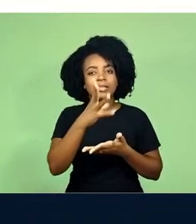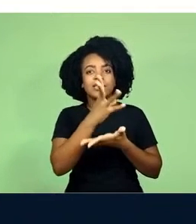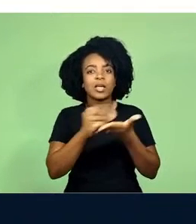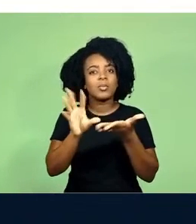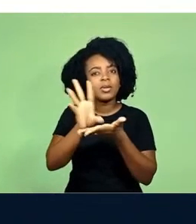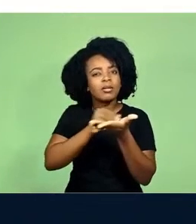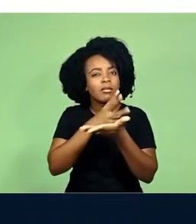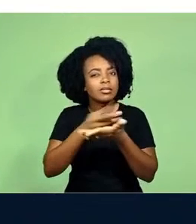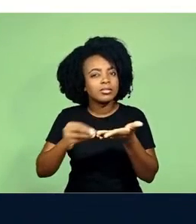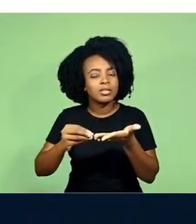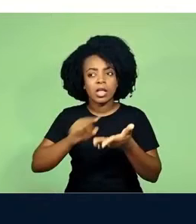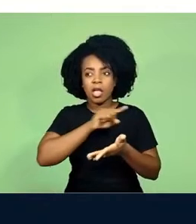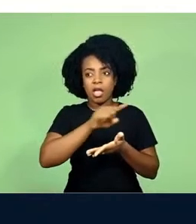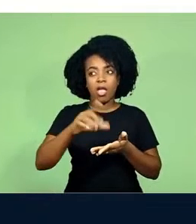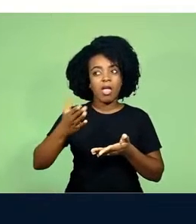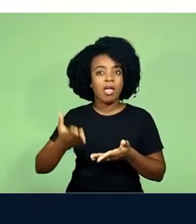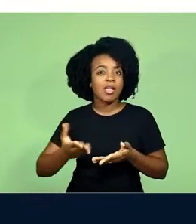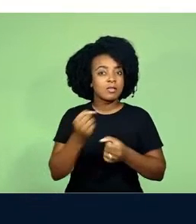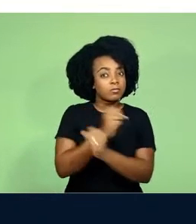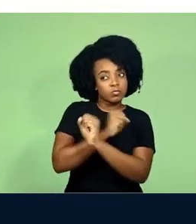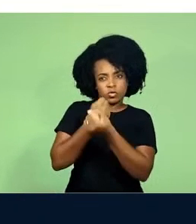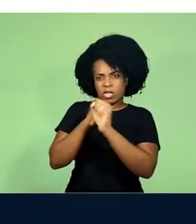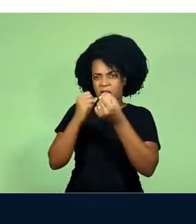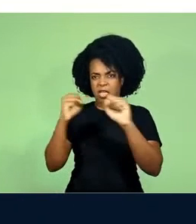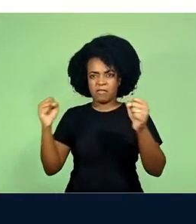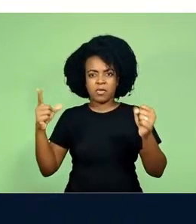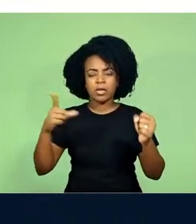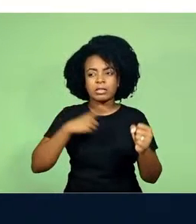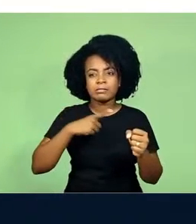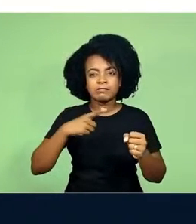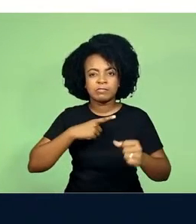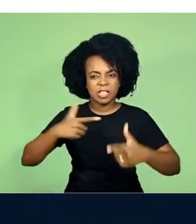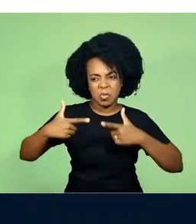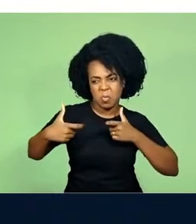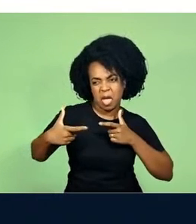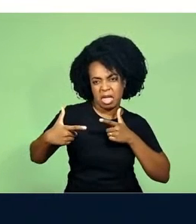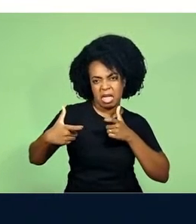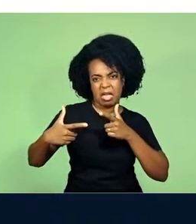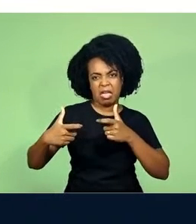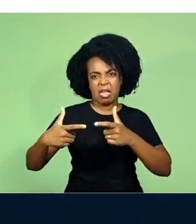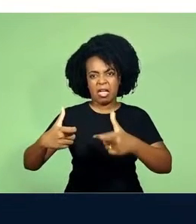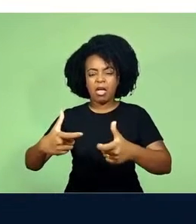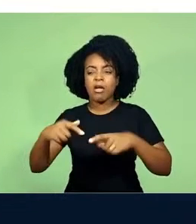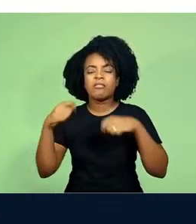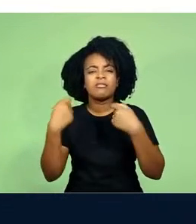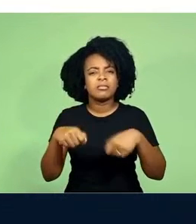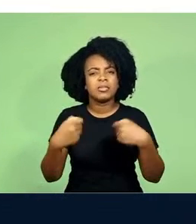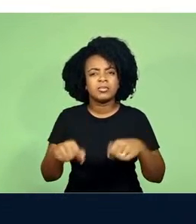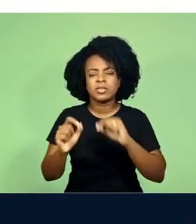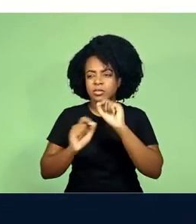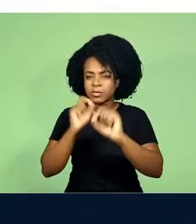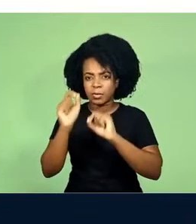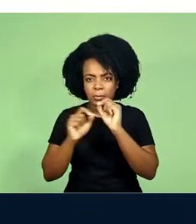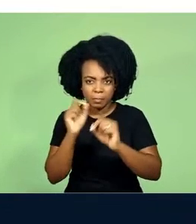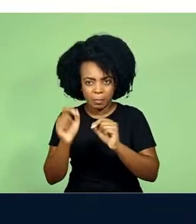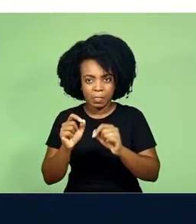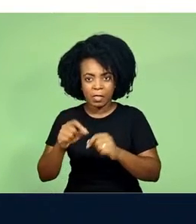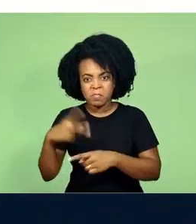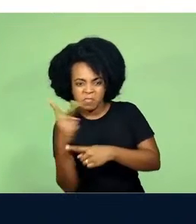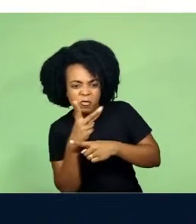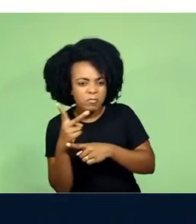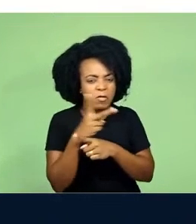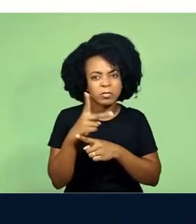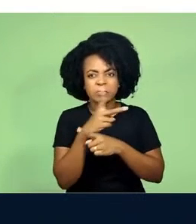como eles uma vez se revoltaram, de tal forma que houve uma guerra e necessitou desses Blade